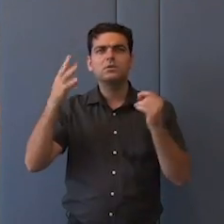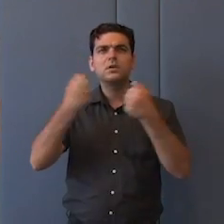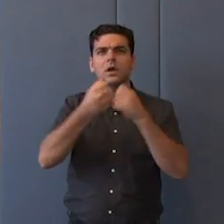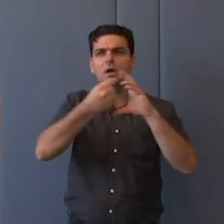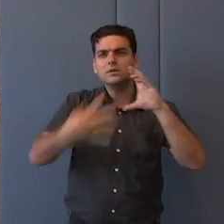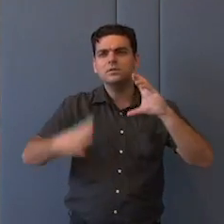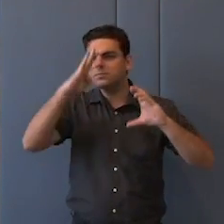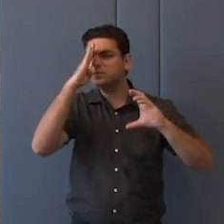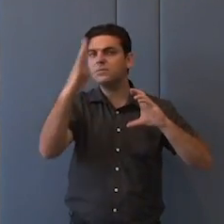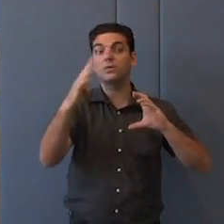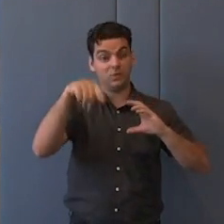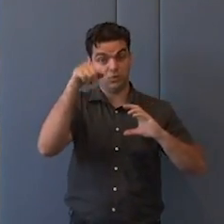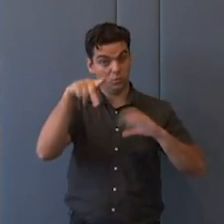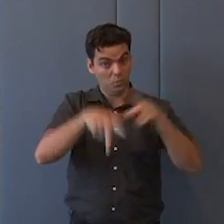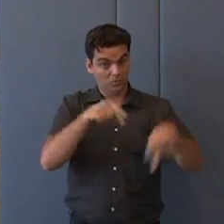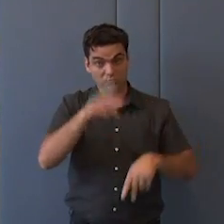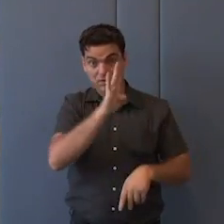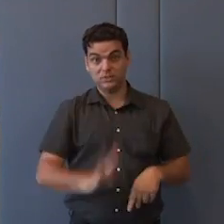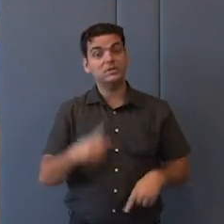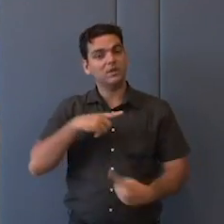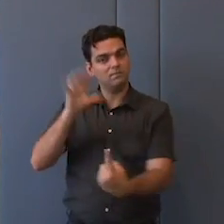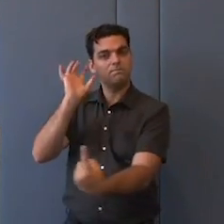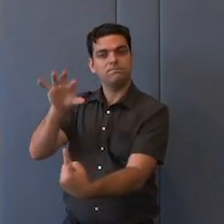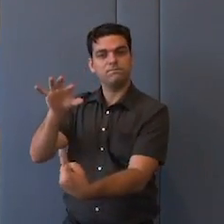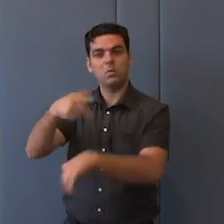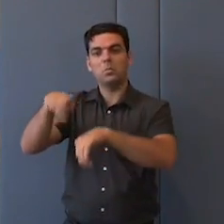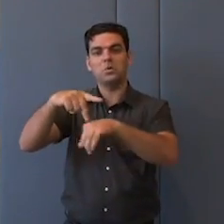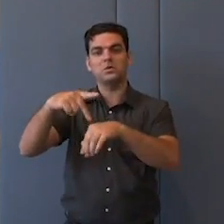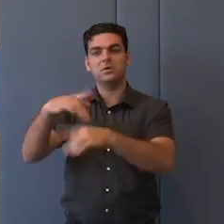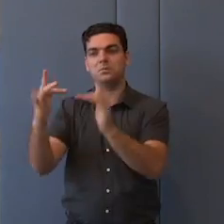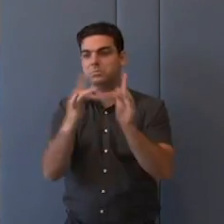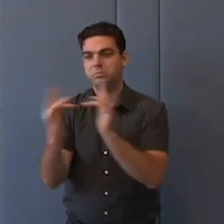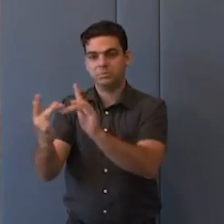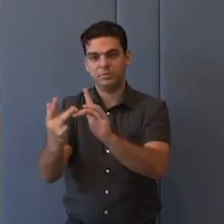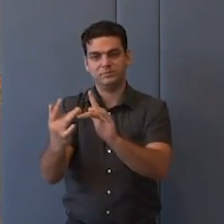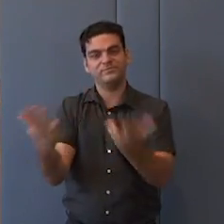fundamentais do povo brasileiro que hoje influenciam nossa política externa? Obrigado.